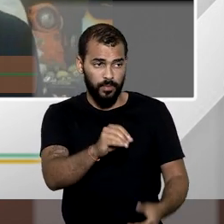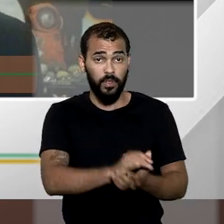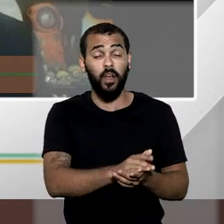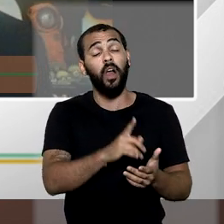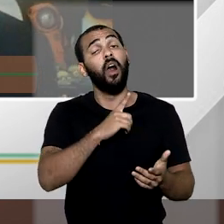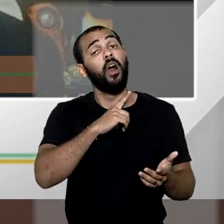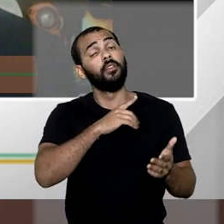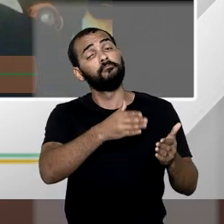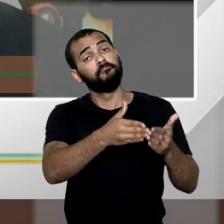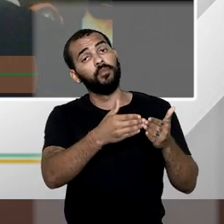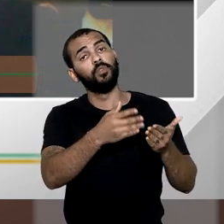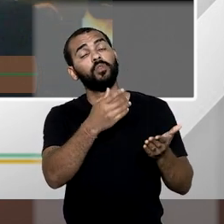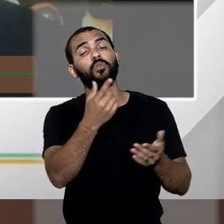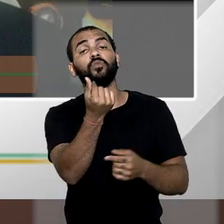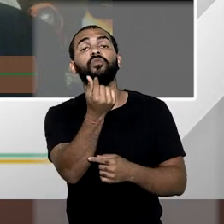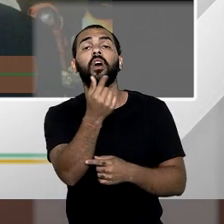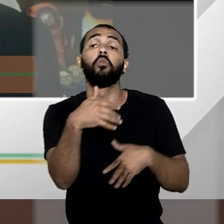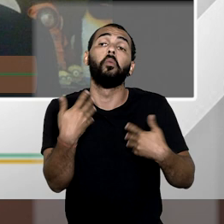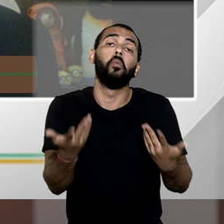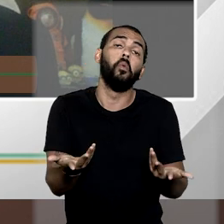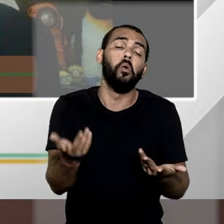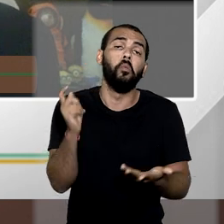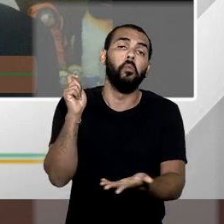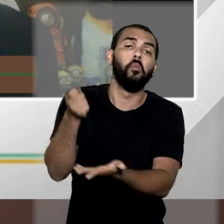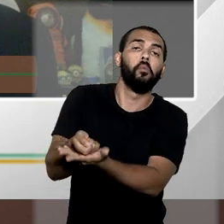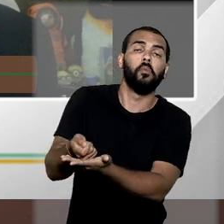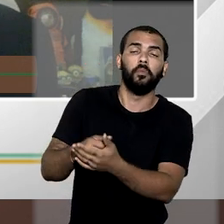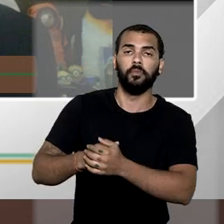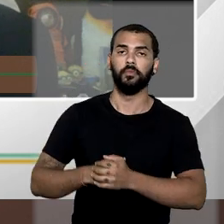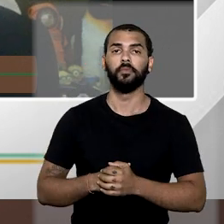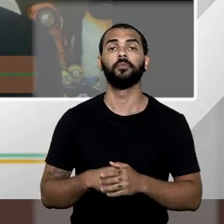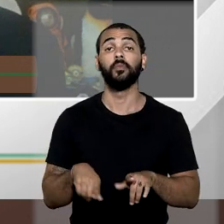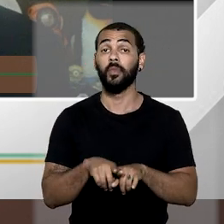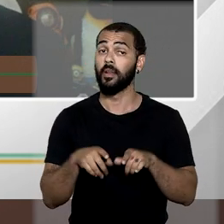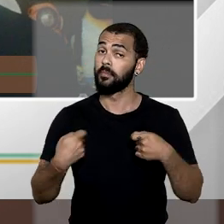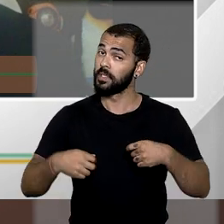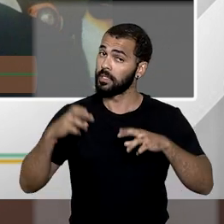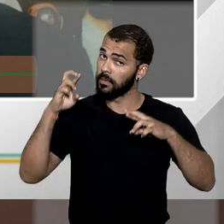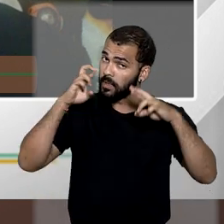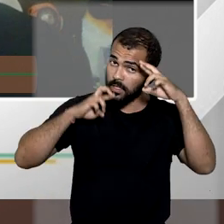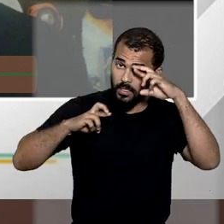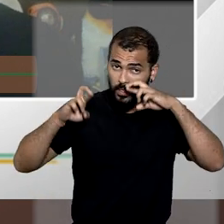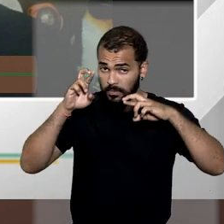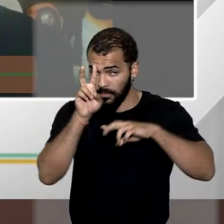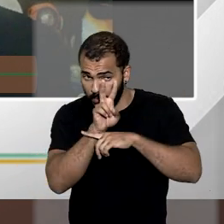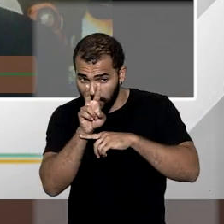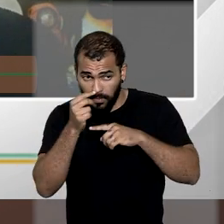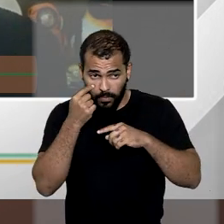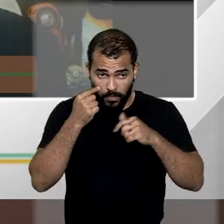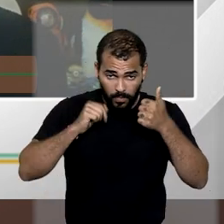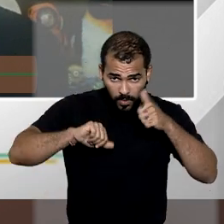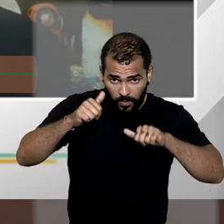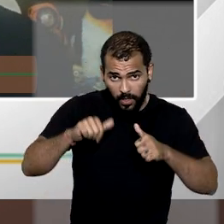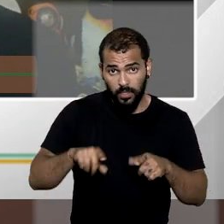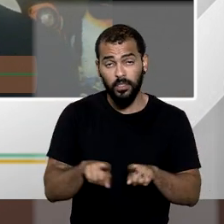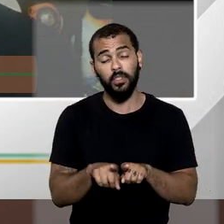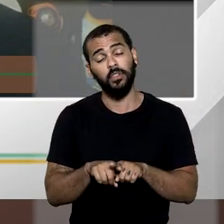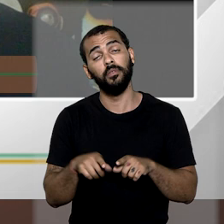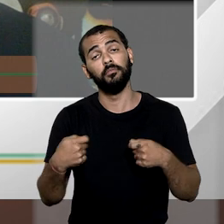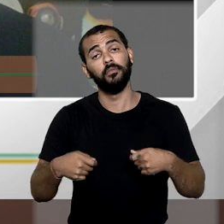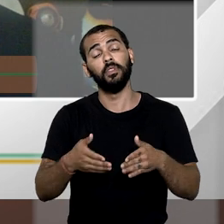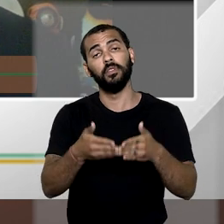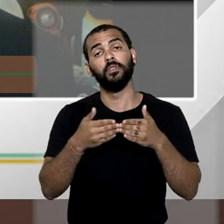fixação do valor, o que será atingido realmente por uma perícia e em certos casos até pede-se a